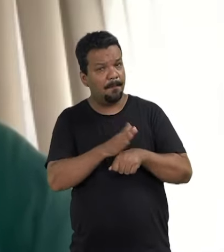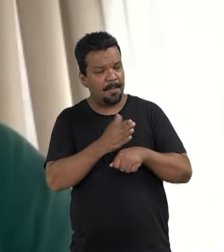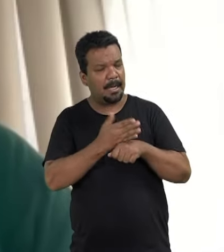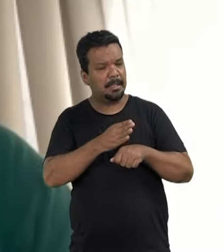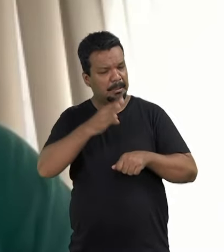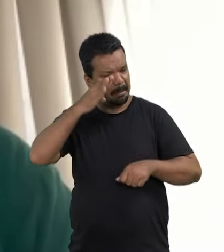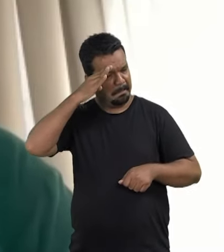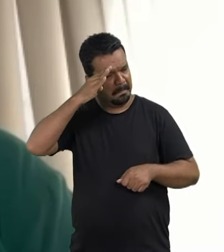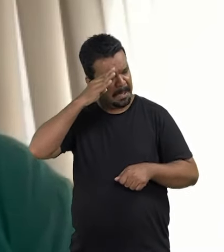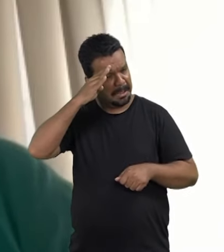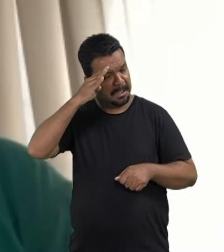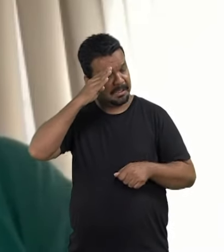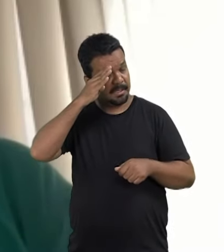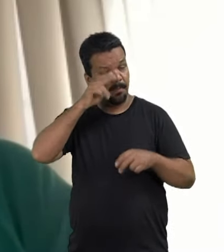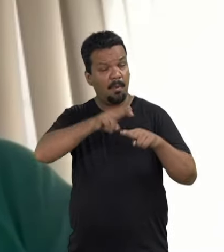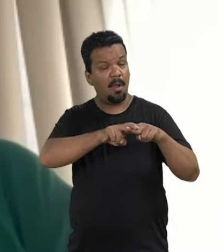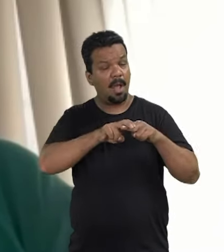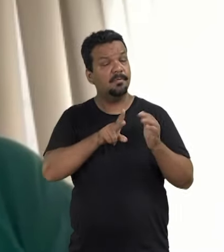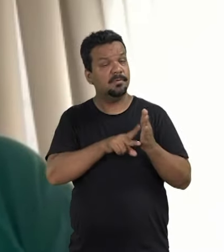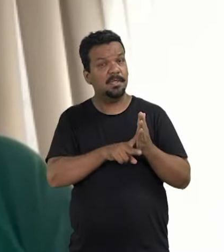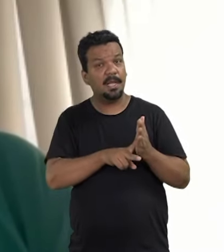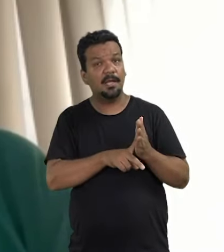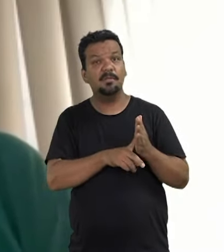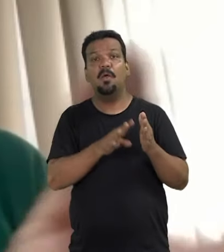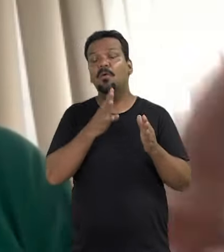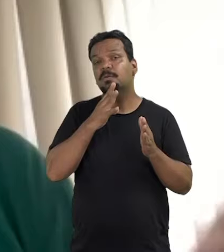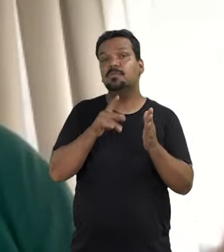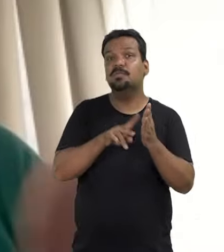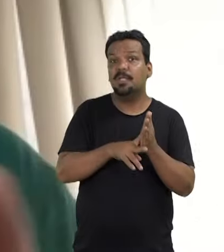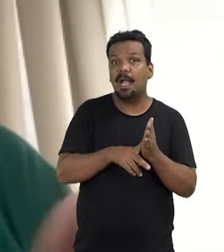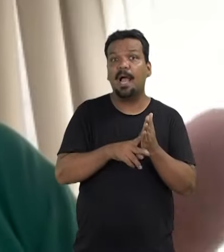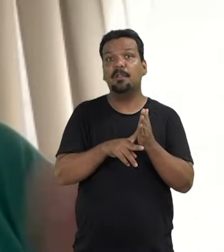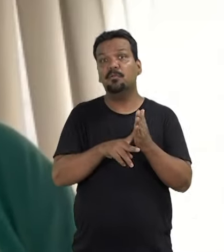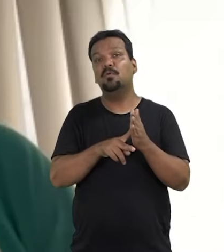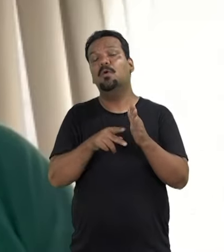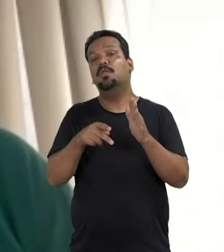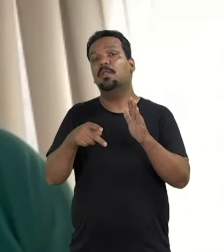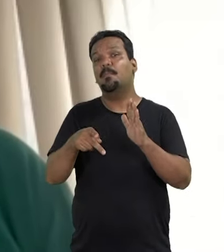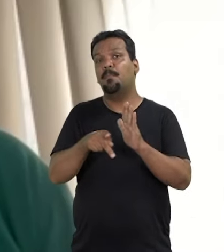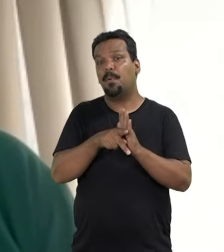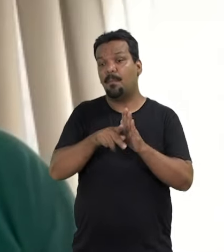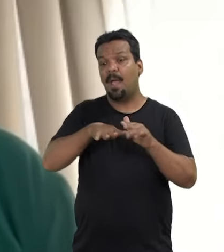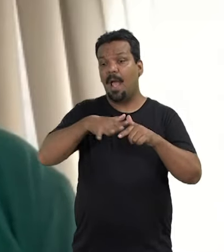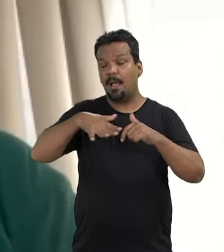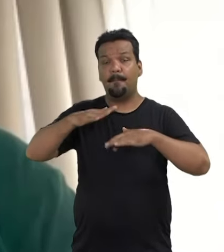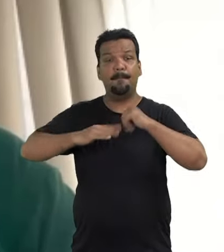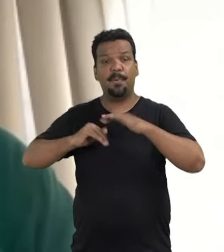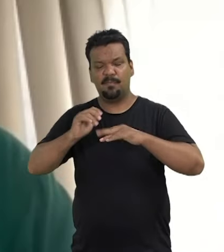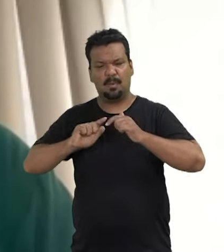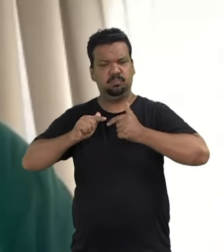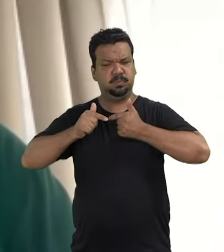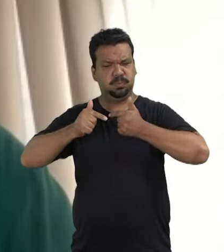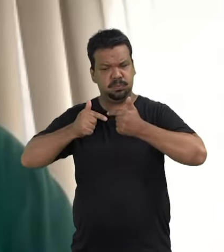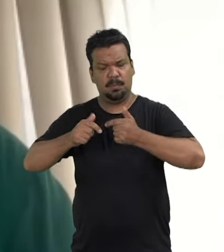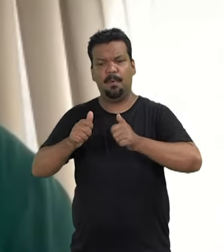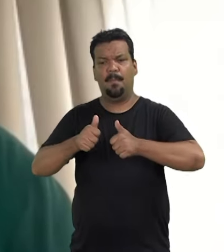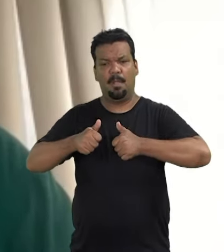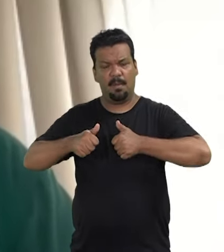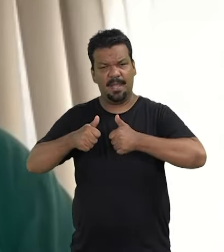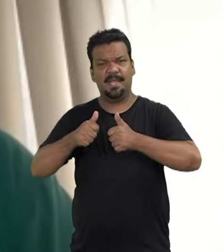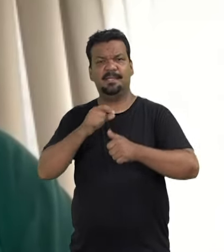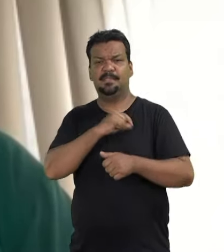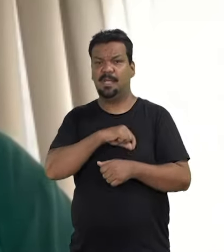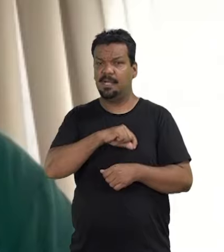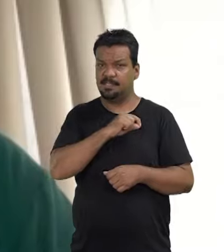prática da militância através do sindicato. E eu conheci o sindicato no exercício profissional, nas lutas por